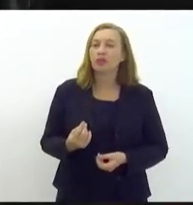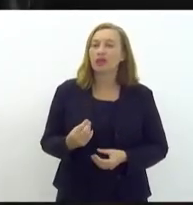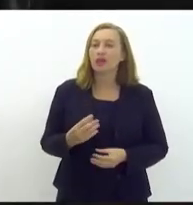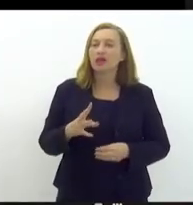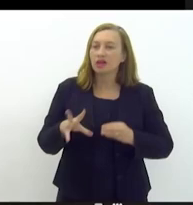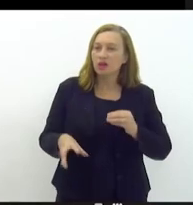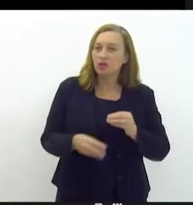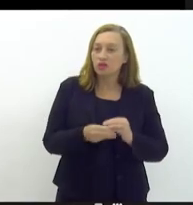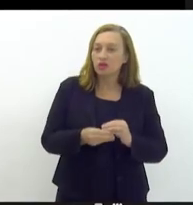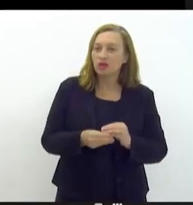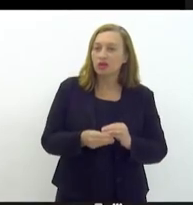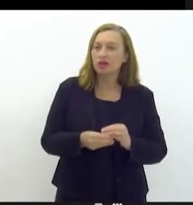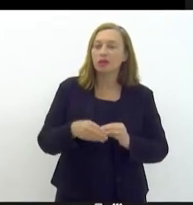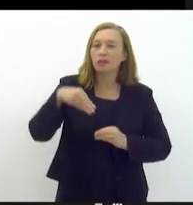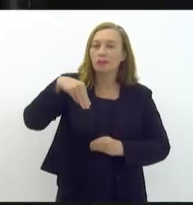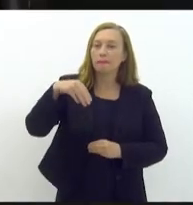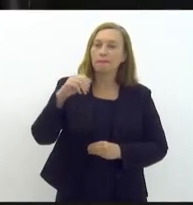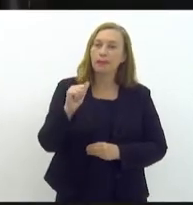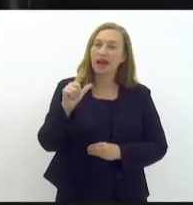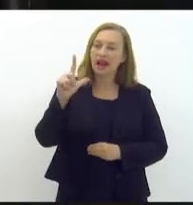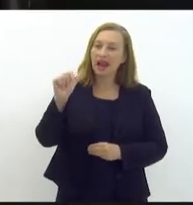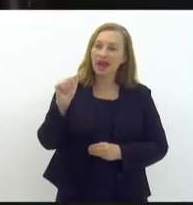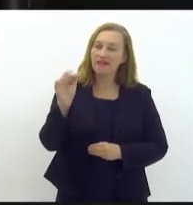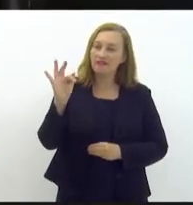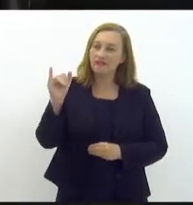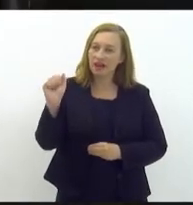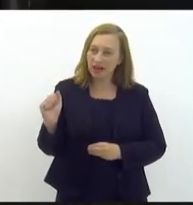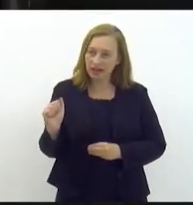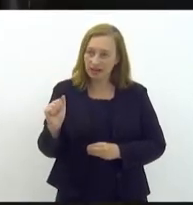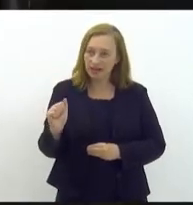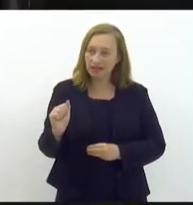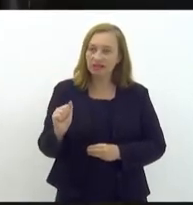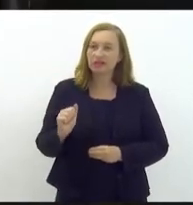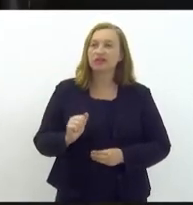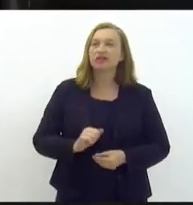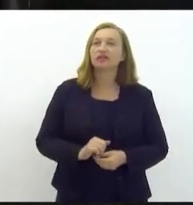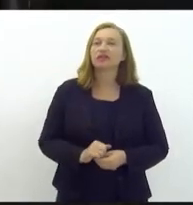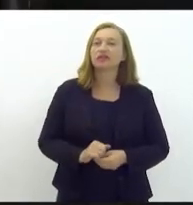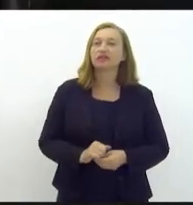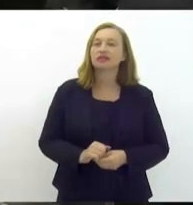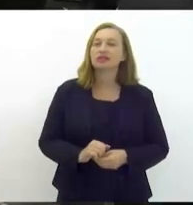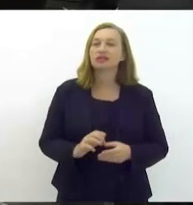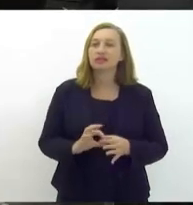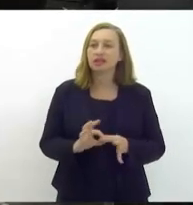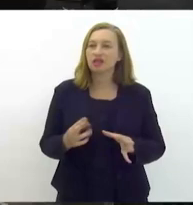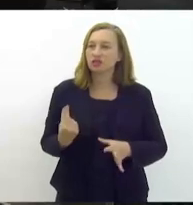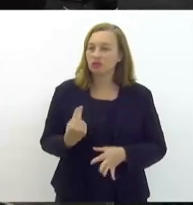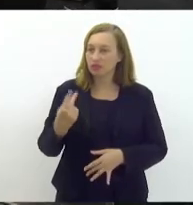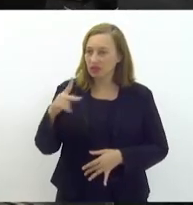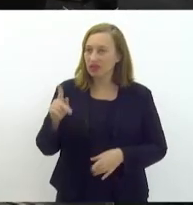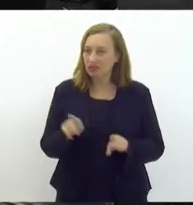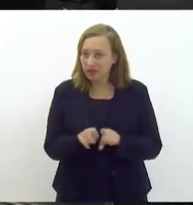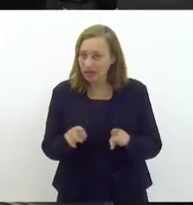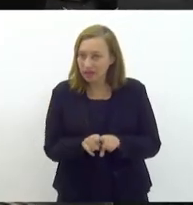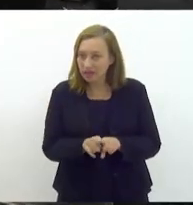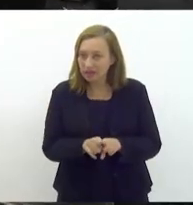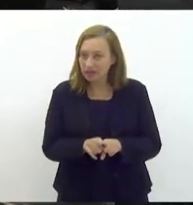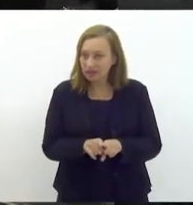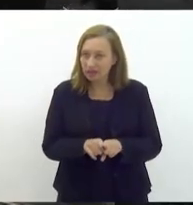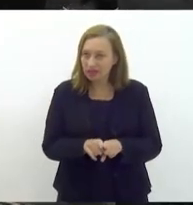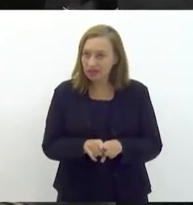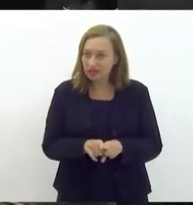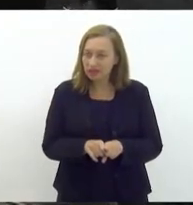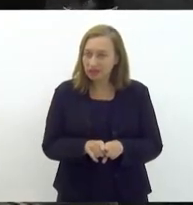Malafaia. autores concedem a coautoria ao deputado Samuel Malafaia. Munir, está perguntando se consegue autoria.